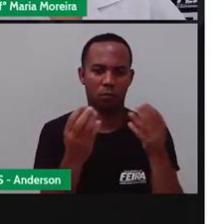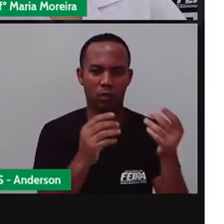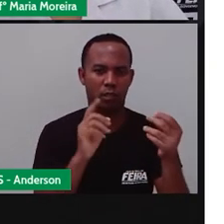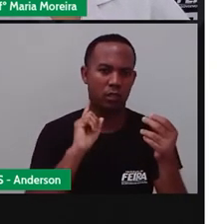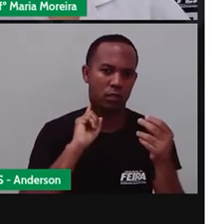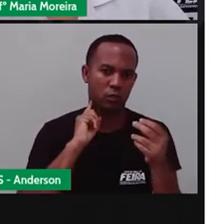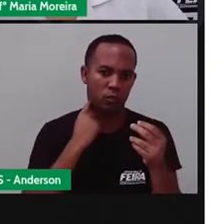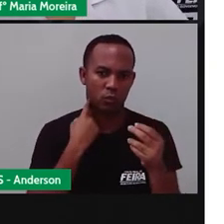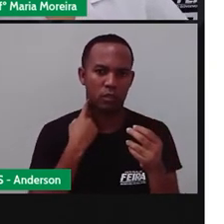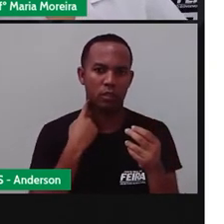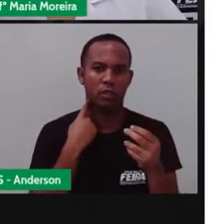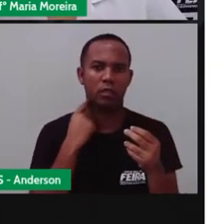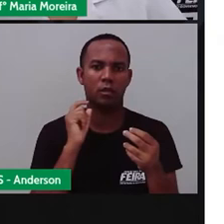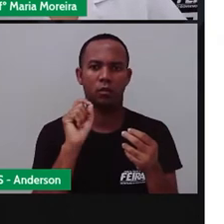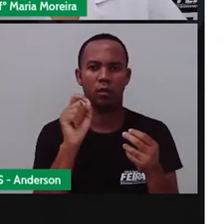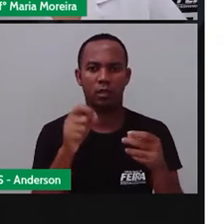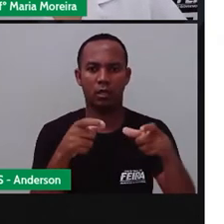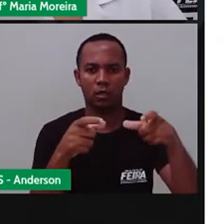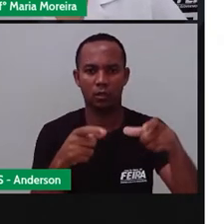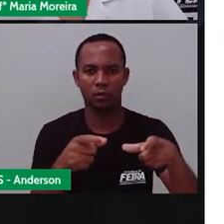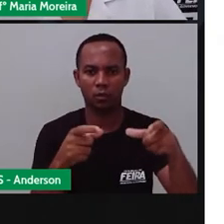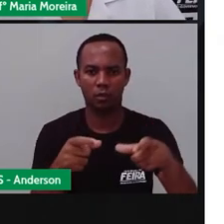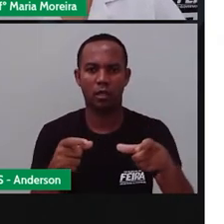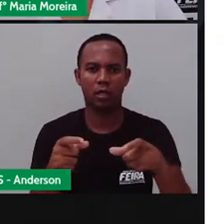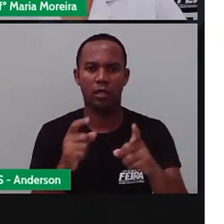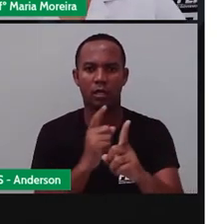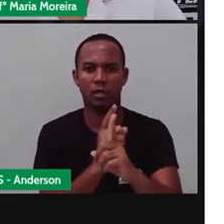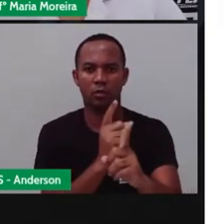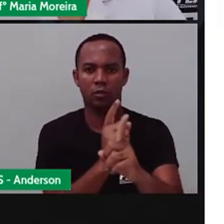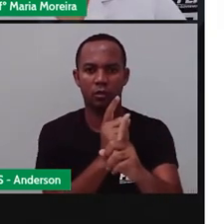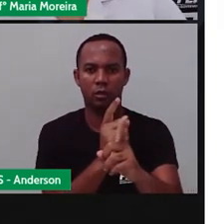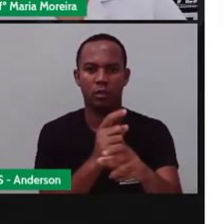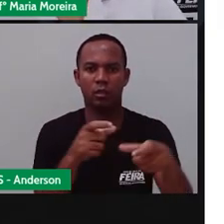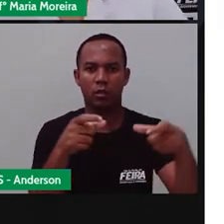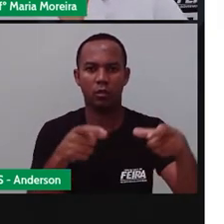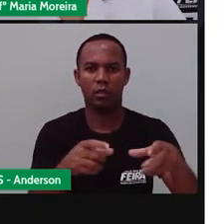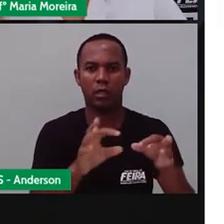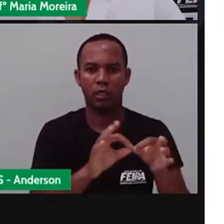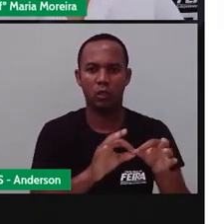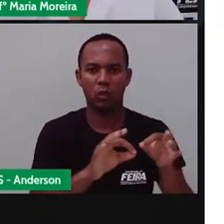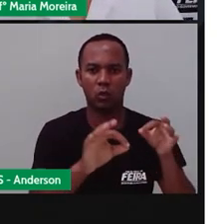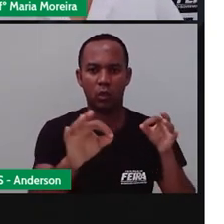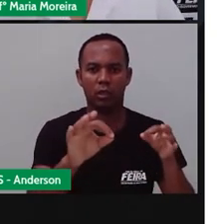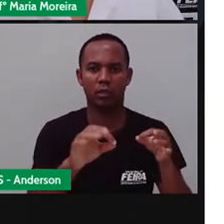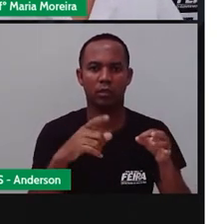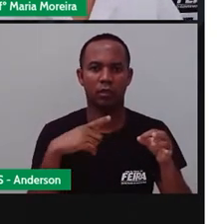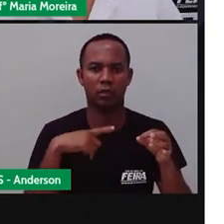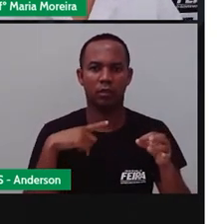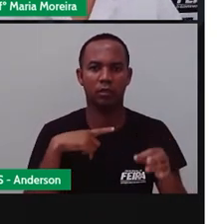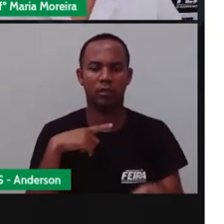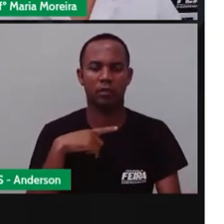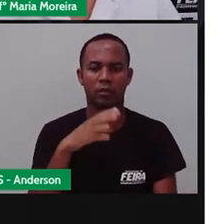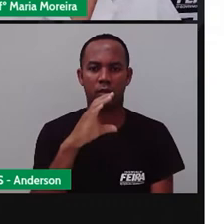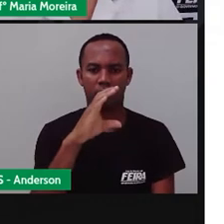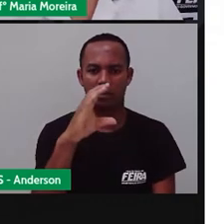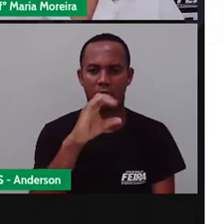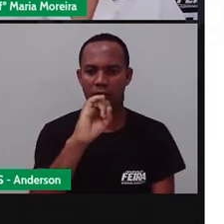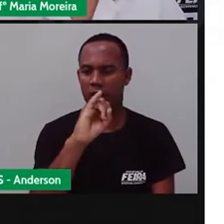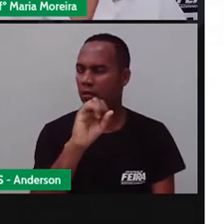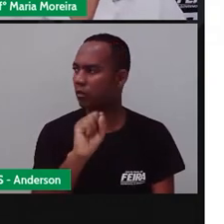ruídos, esses bairros encontram-se nas regiões mais distantes da cidade. Então, o CIS, se eu não me engano, o Anderson que